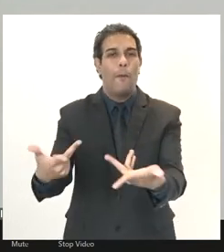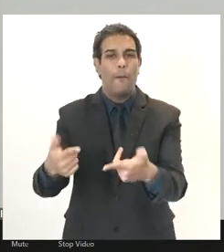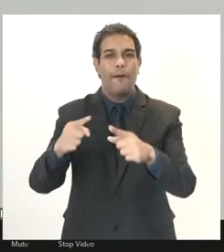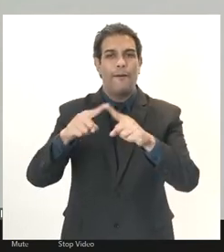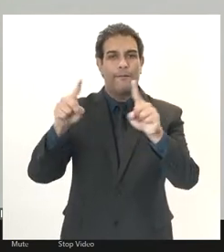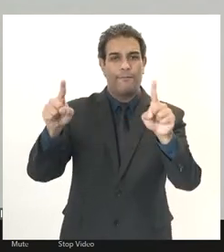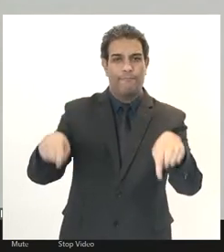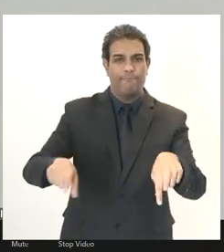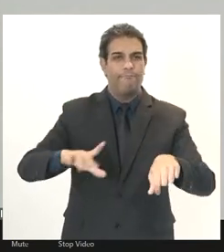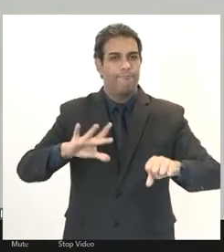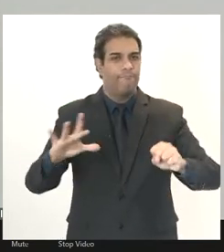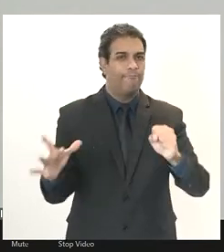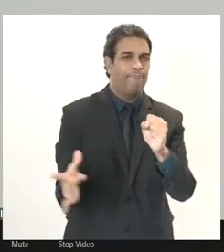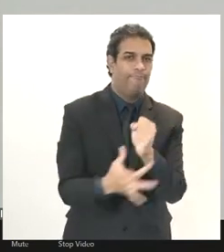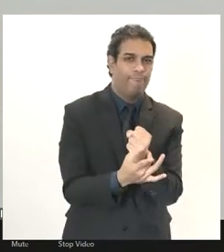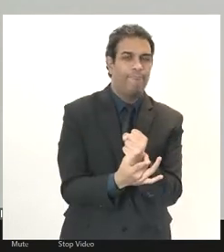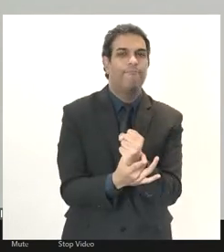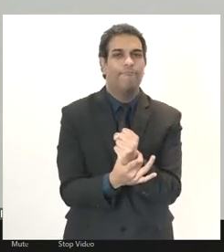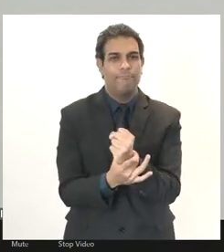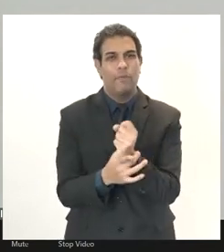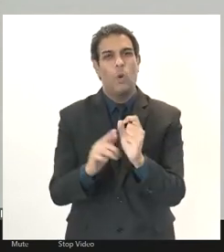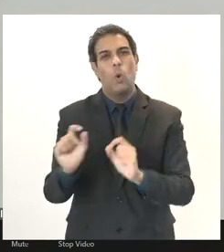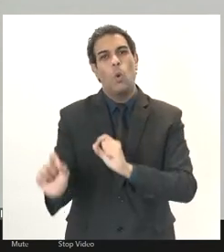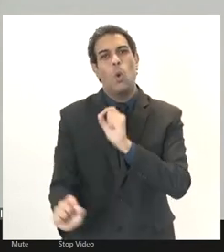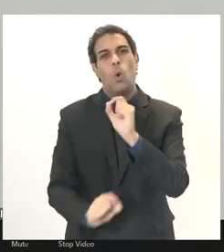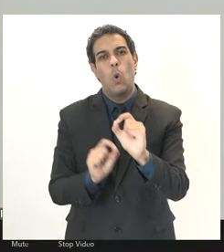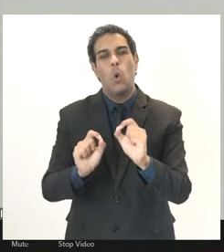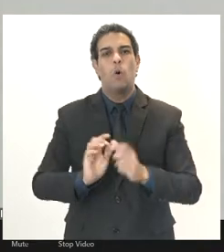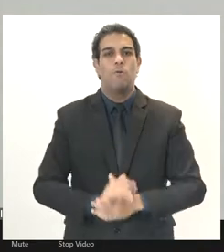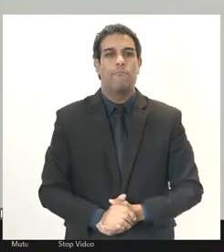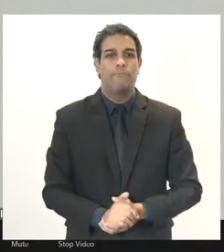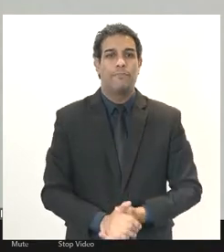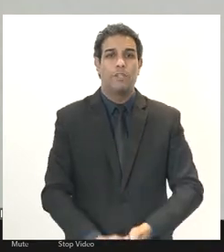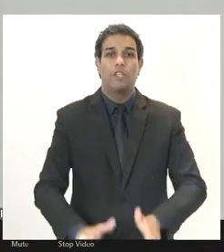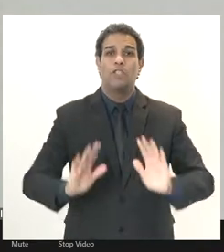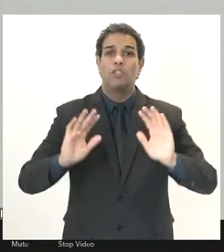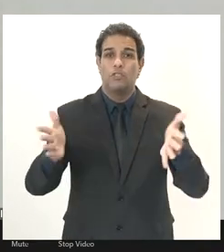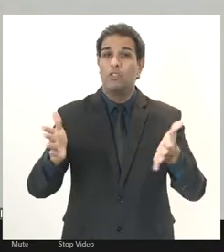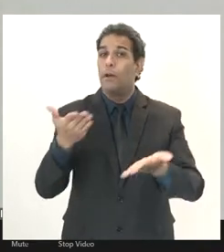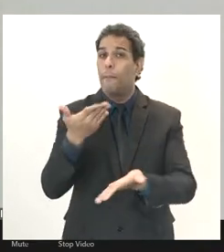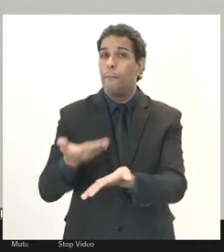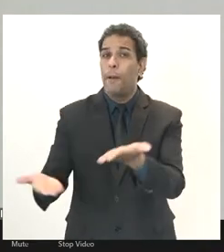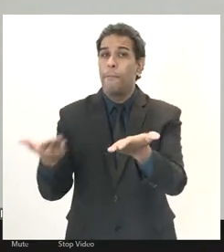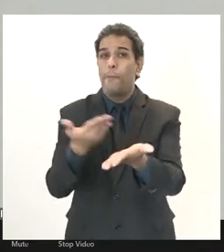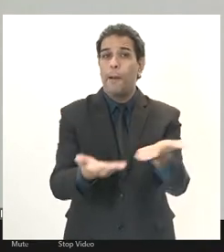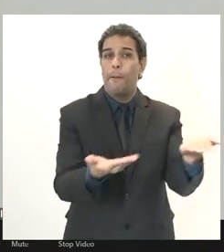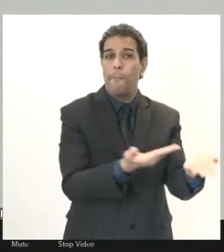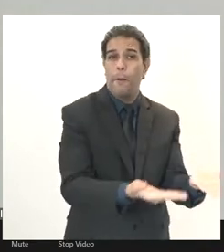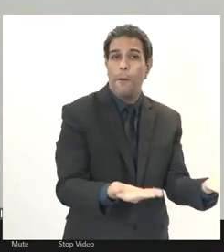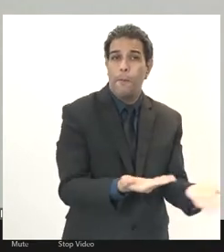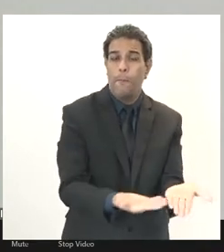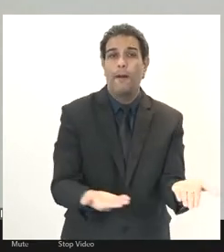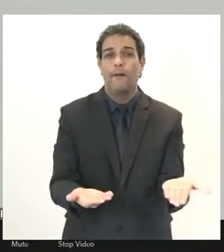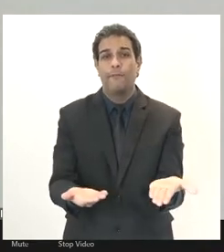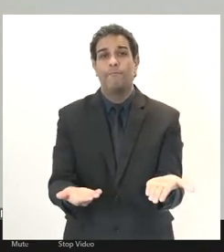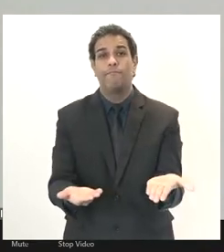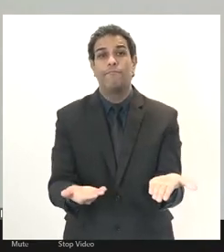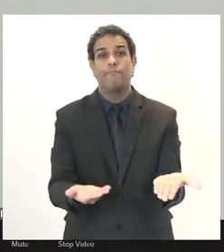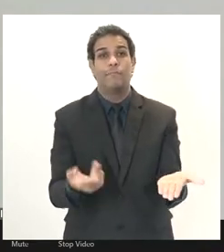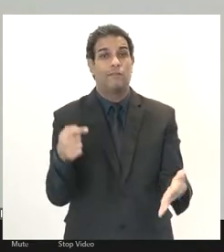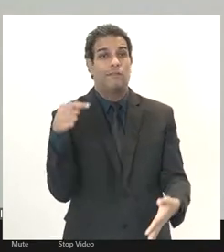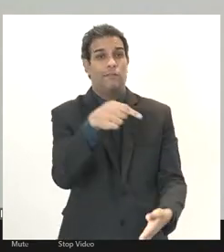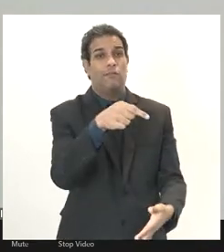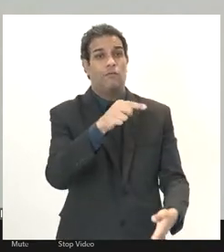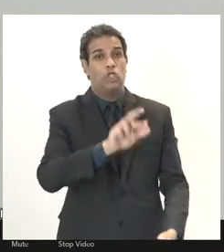garantida ela está ameaçada já que a qualquer momento cabe ao chefe do